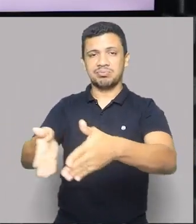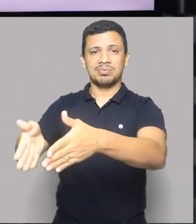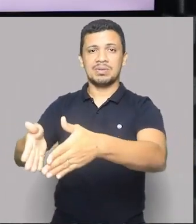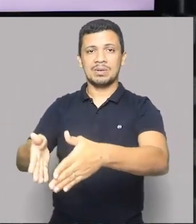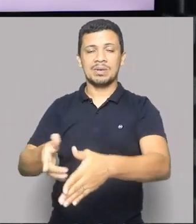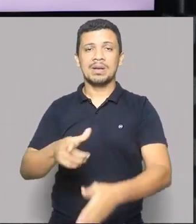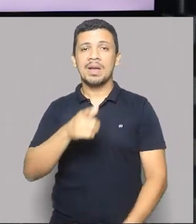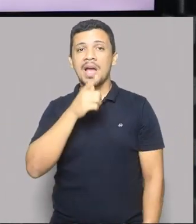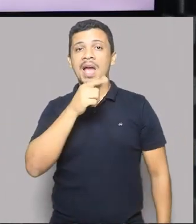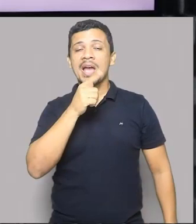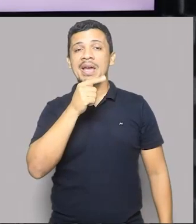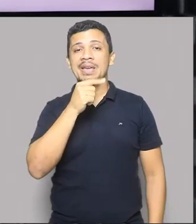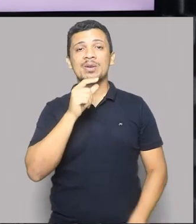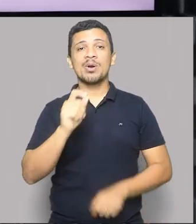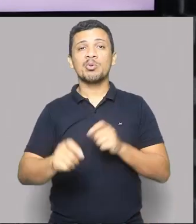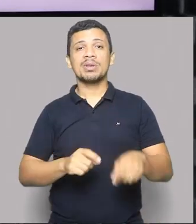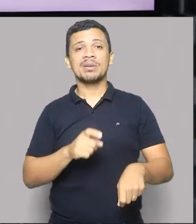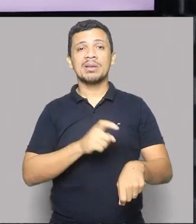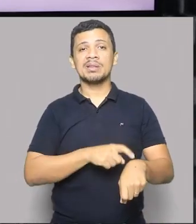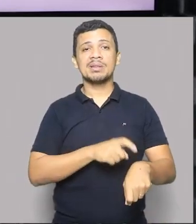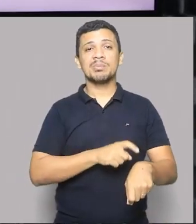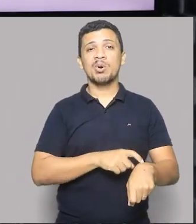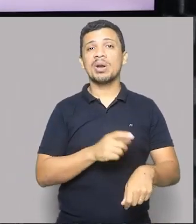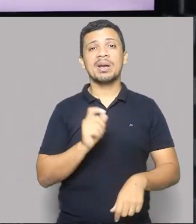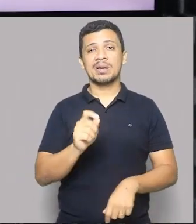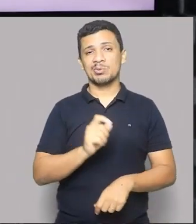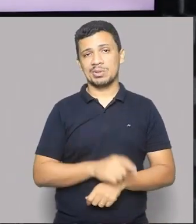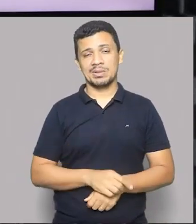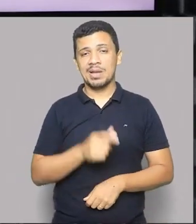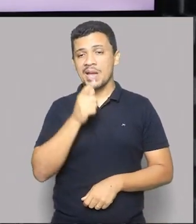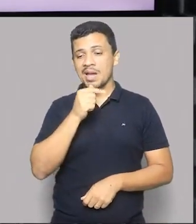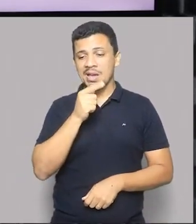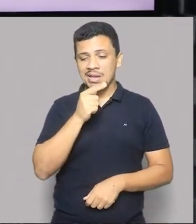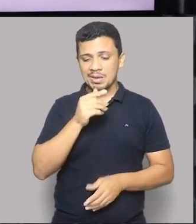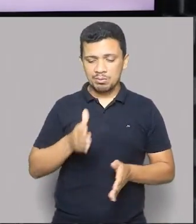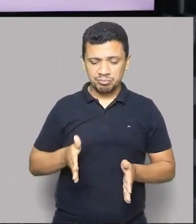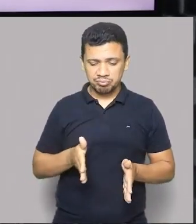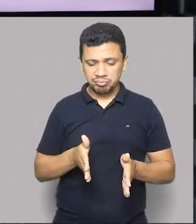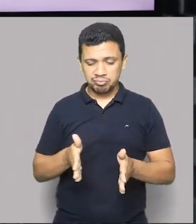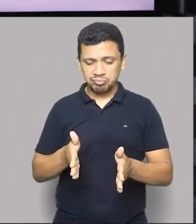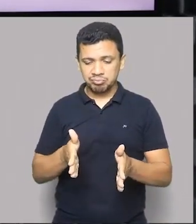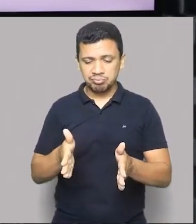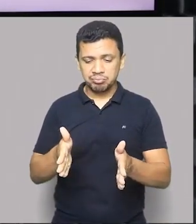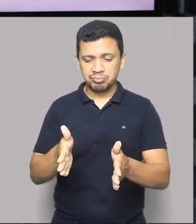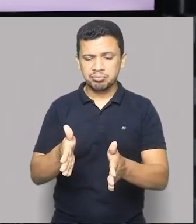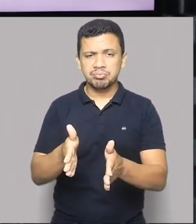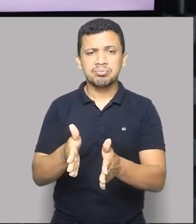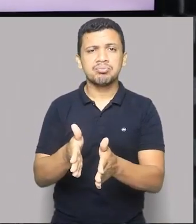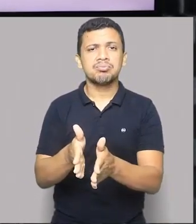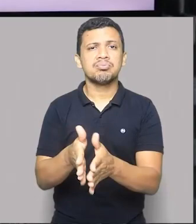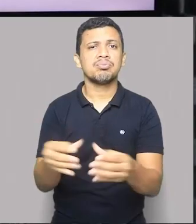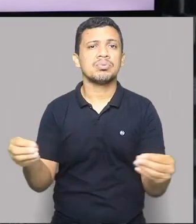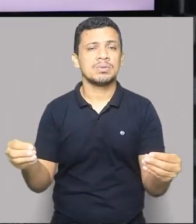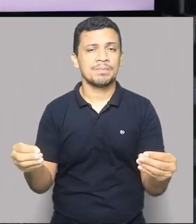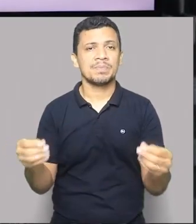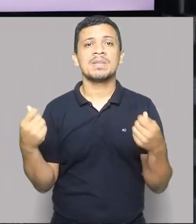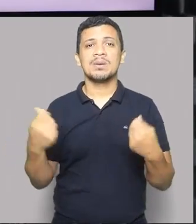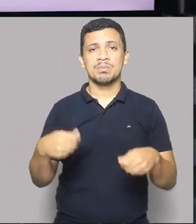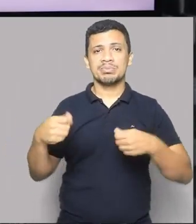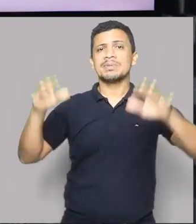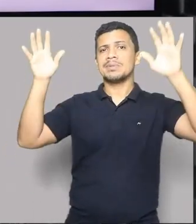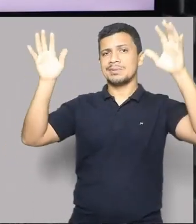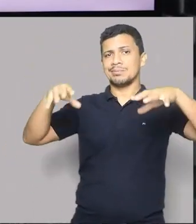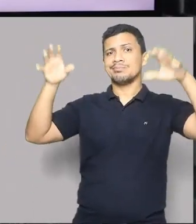são considerados rios temporários. Para que possa surgir, necessita de chuva. E